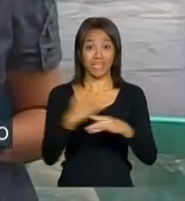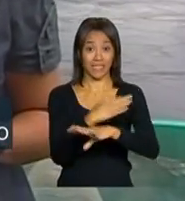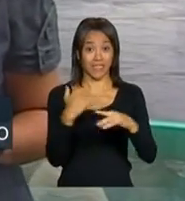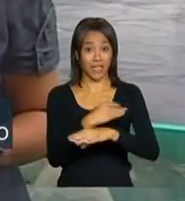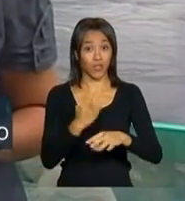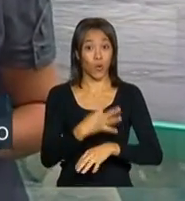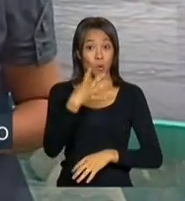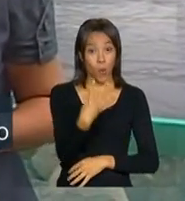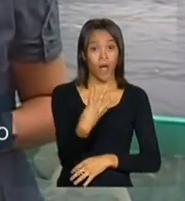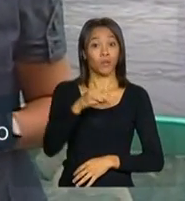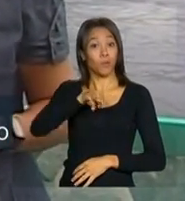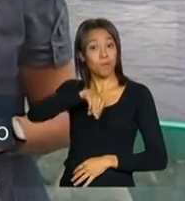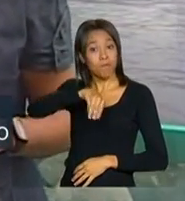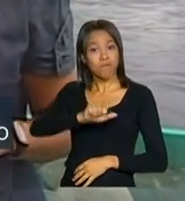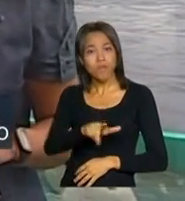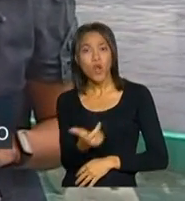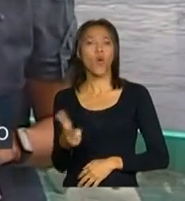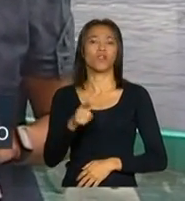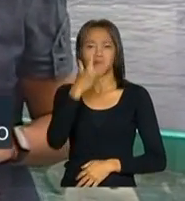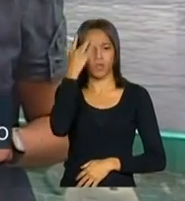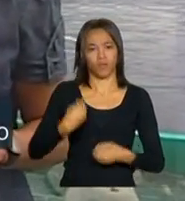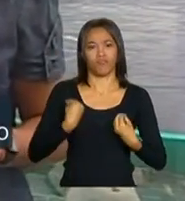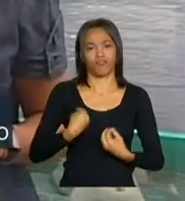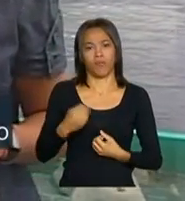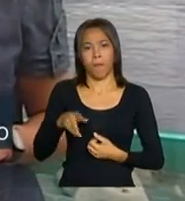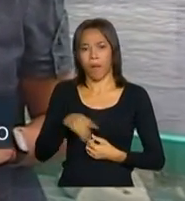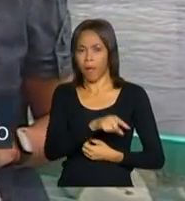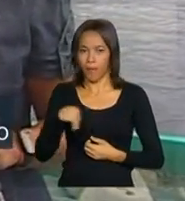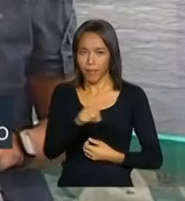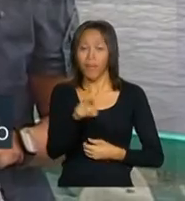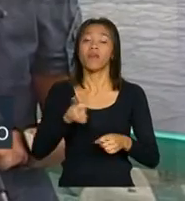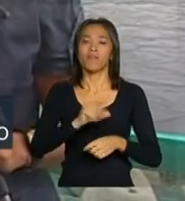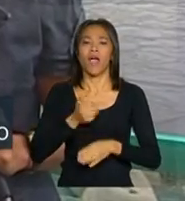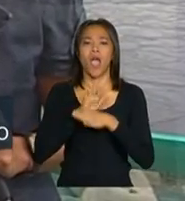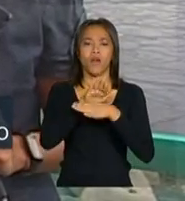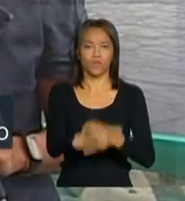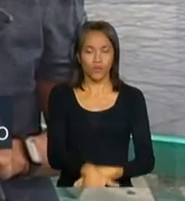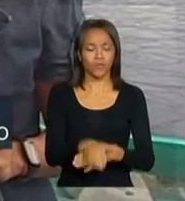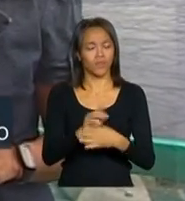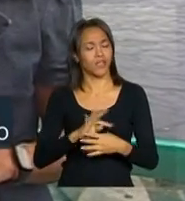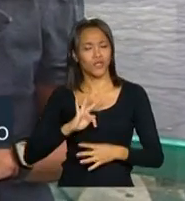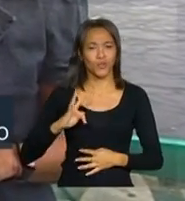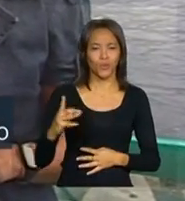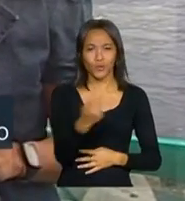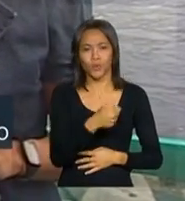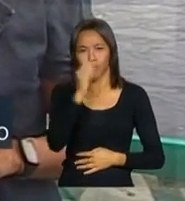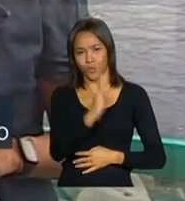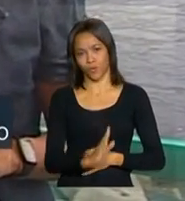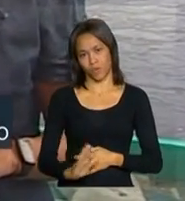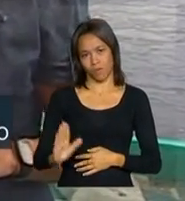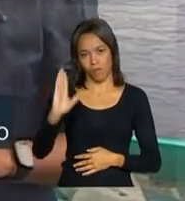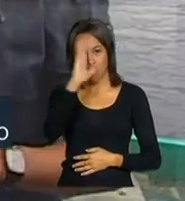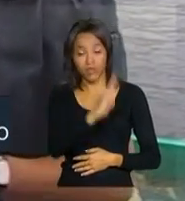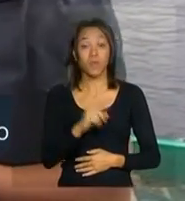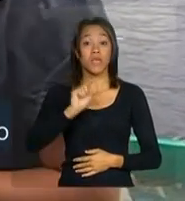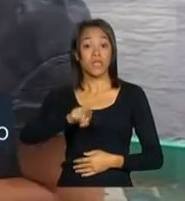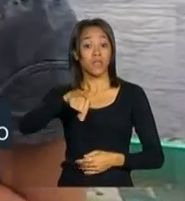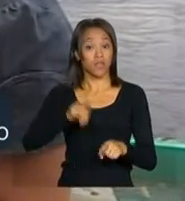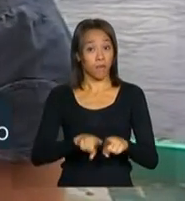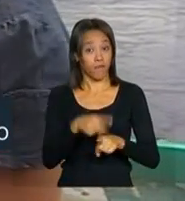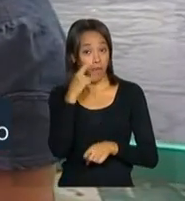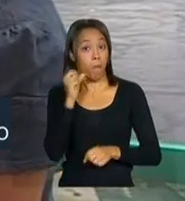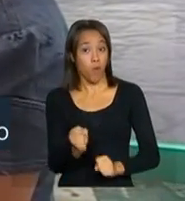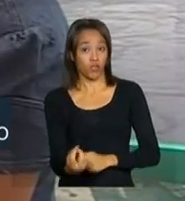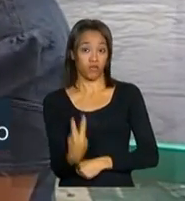4 milhões de habitantes e vai ajudar a atender a demanda energética de todo o país. Logo aqui atrás,